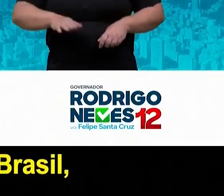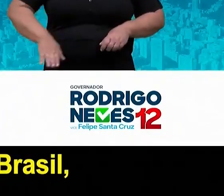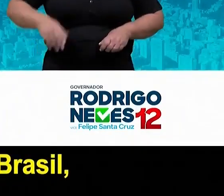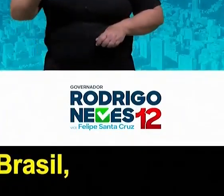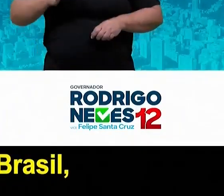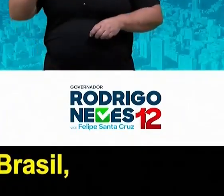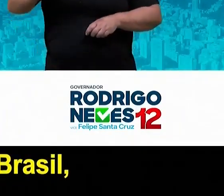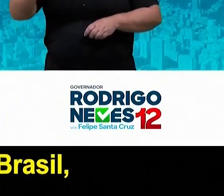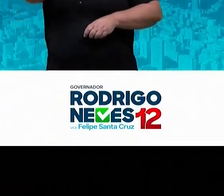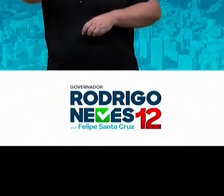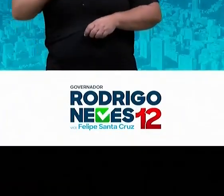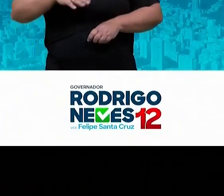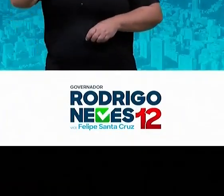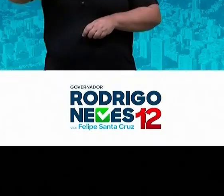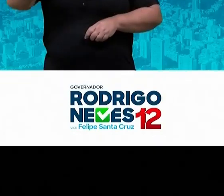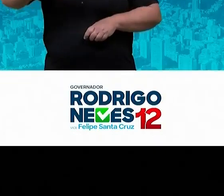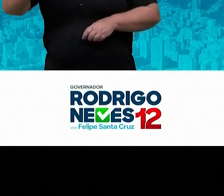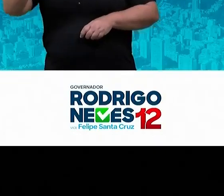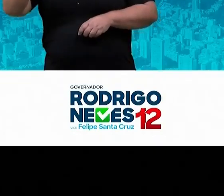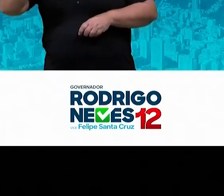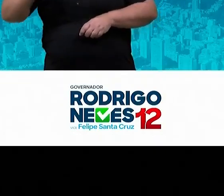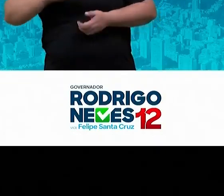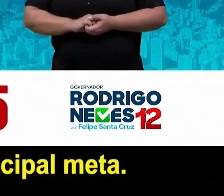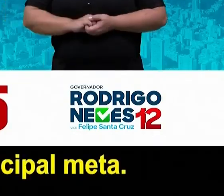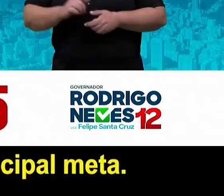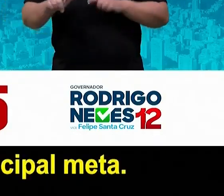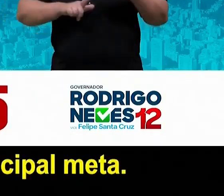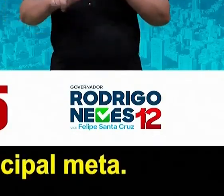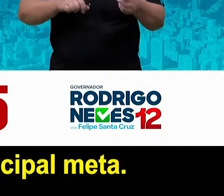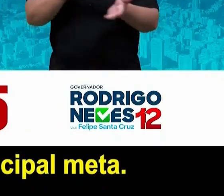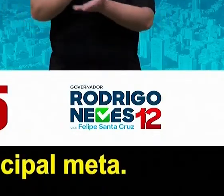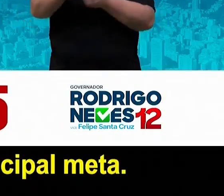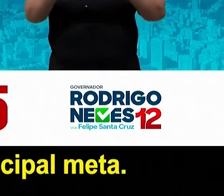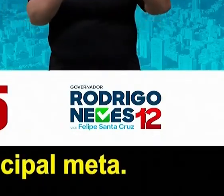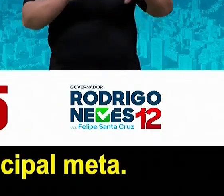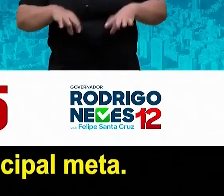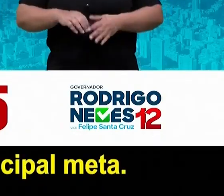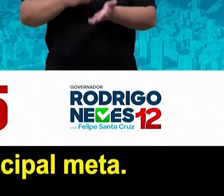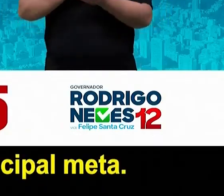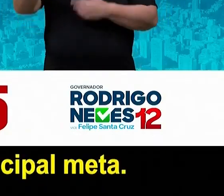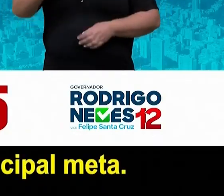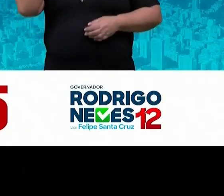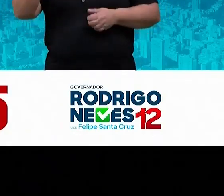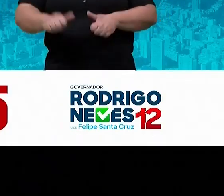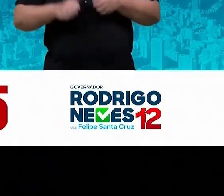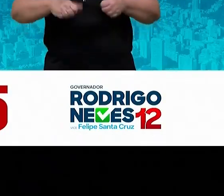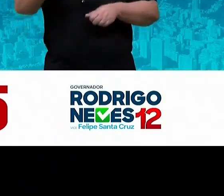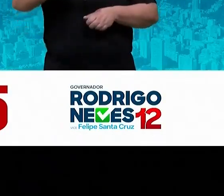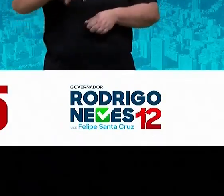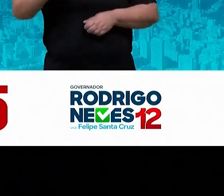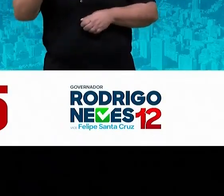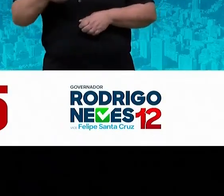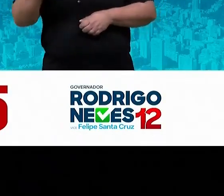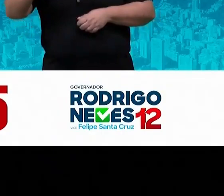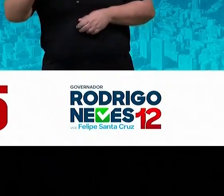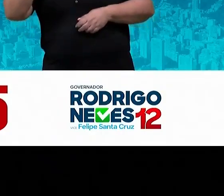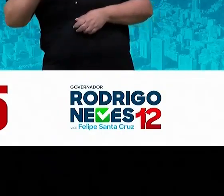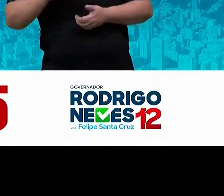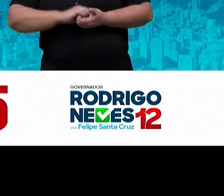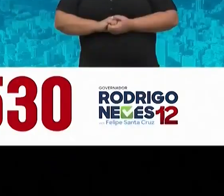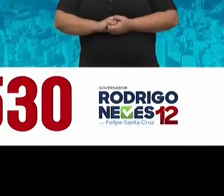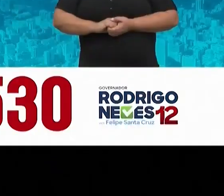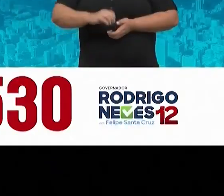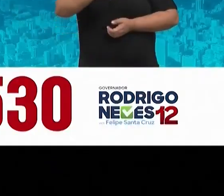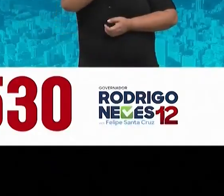prematuras e o futuro do Brasil, Roberto Salles, 5515. Trabalhar pela educação é a minha principal meta. André.sido, 5545.